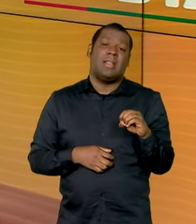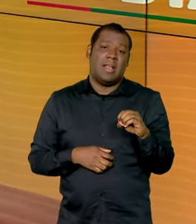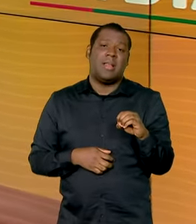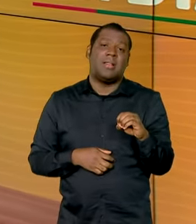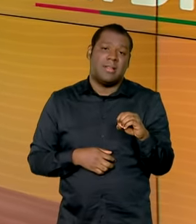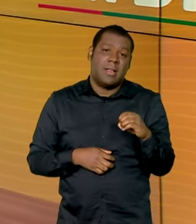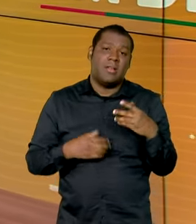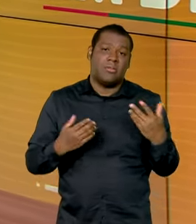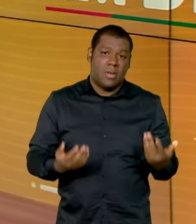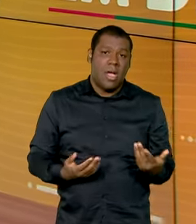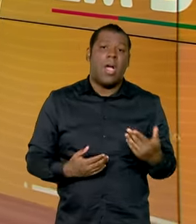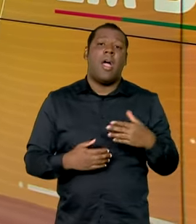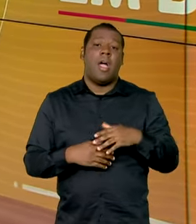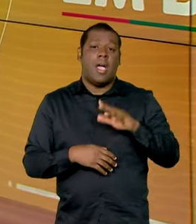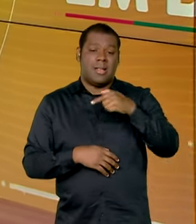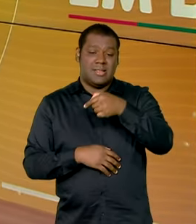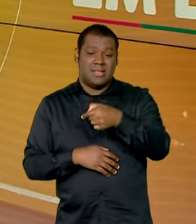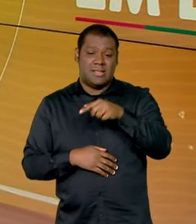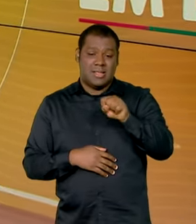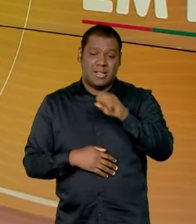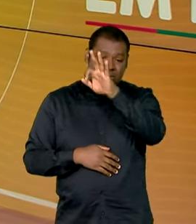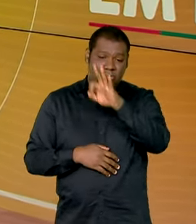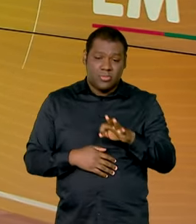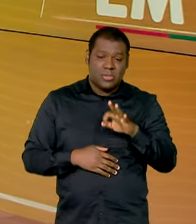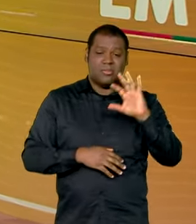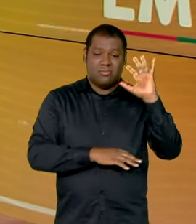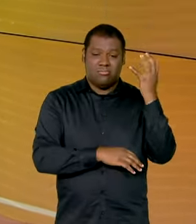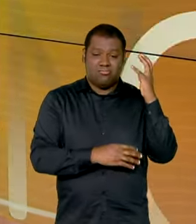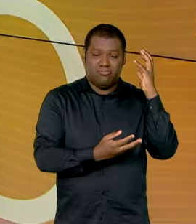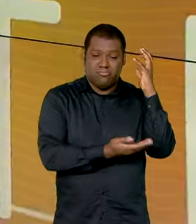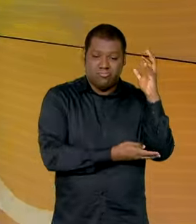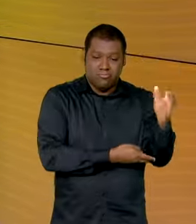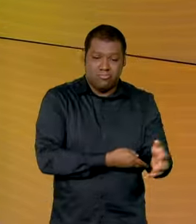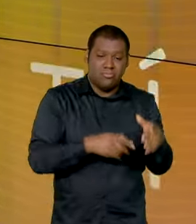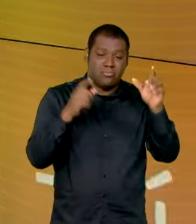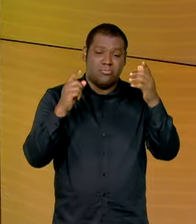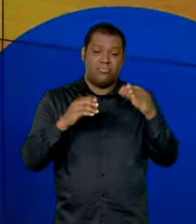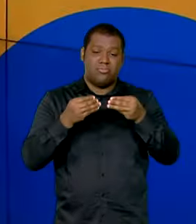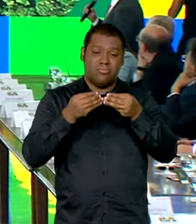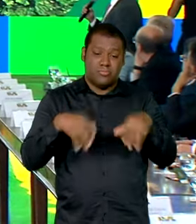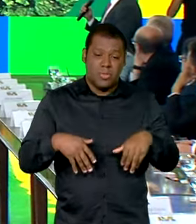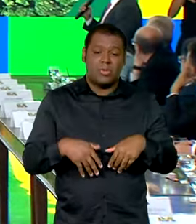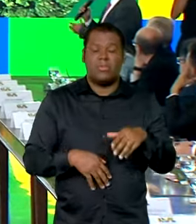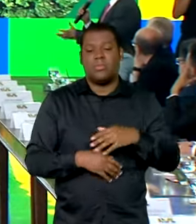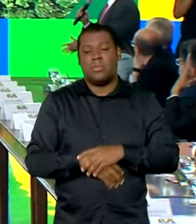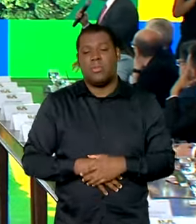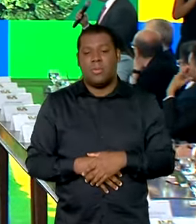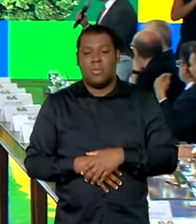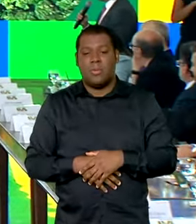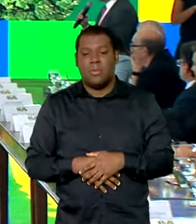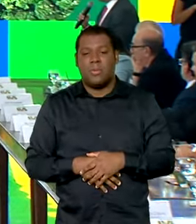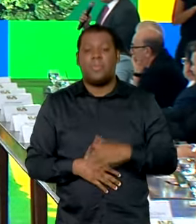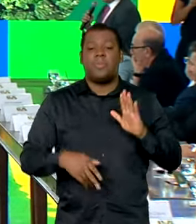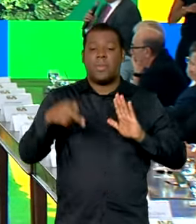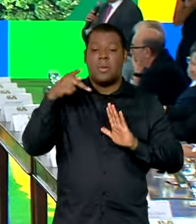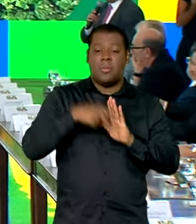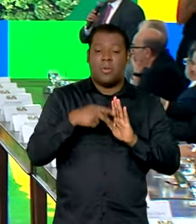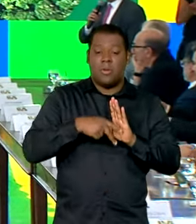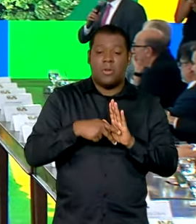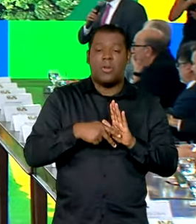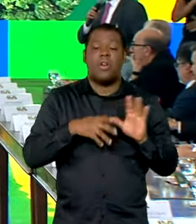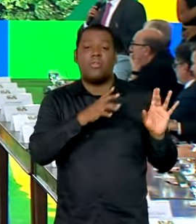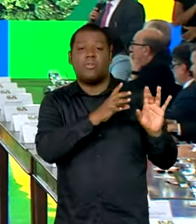% do desmatamento na região. A reportagem é de Jéssica Gonçalves. O programa União com